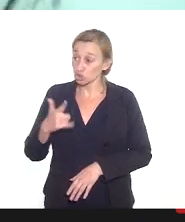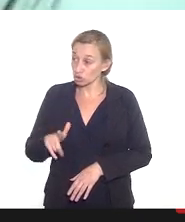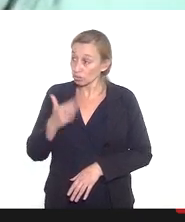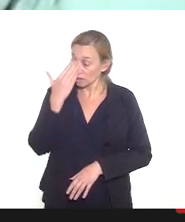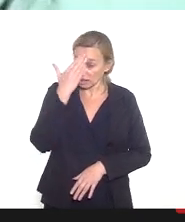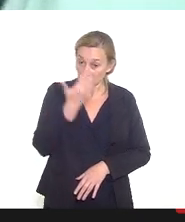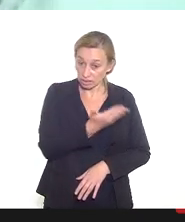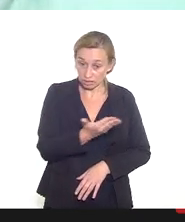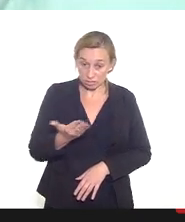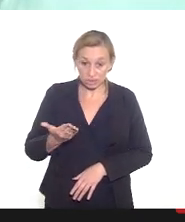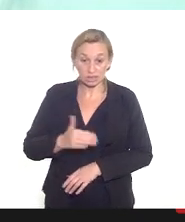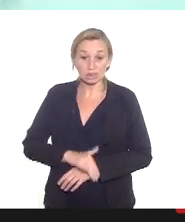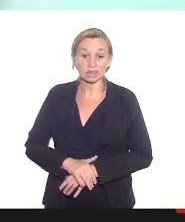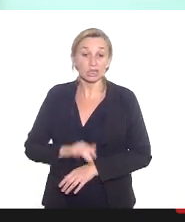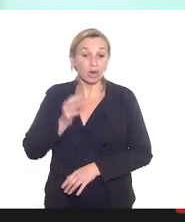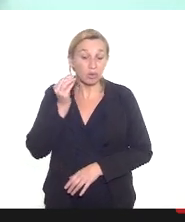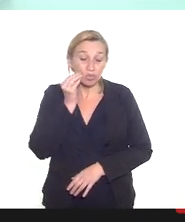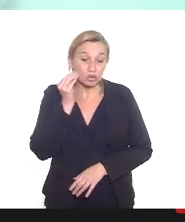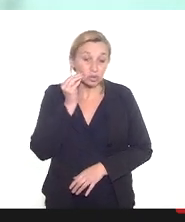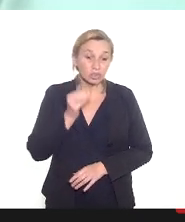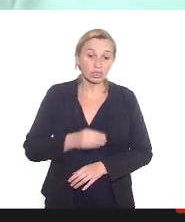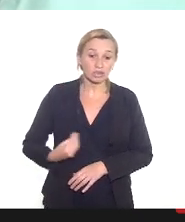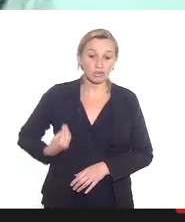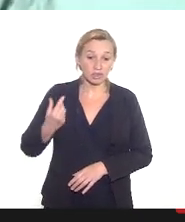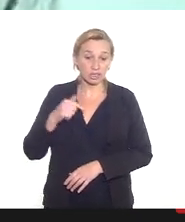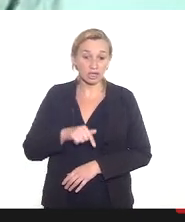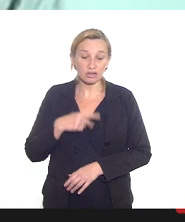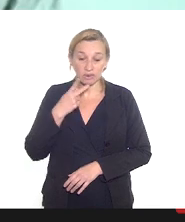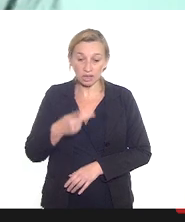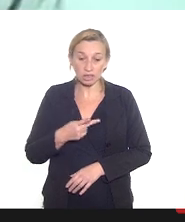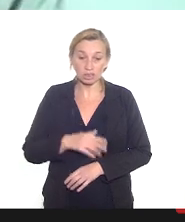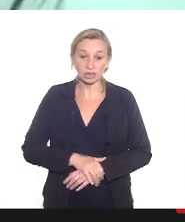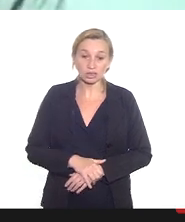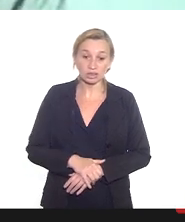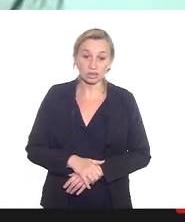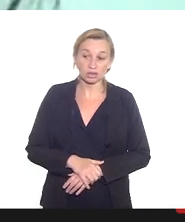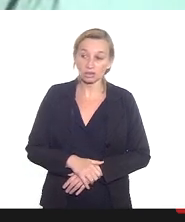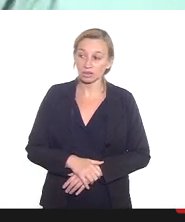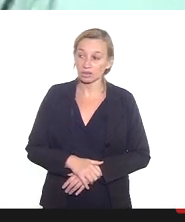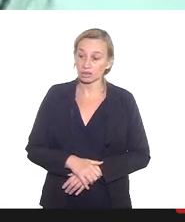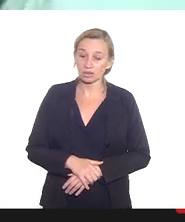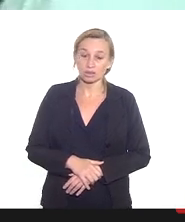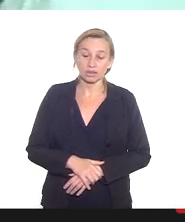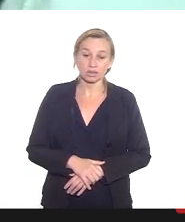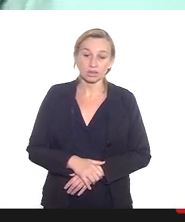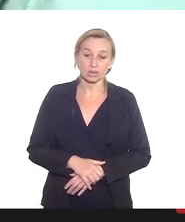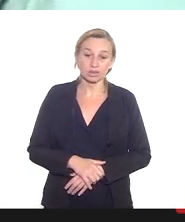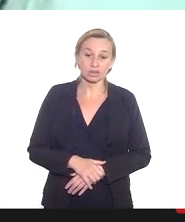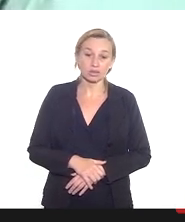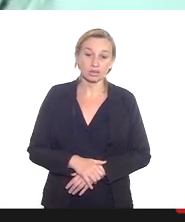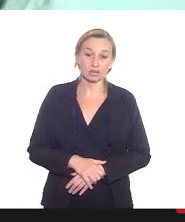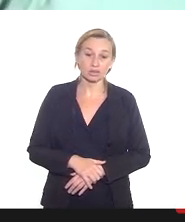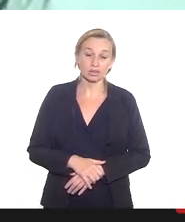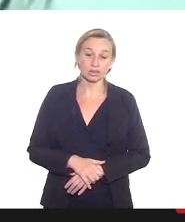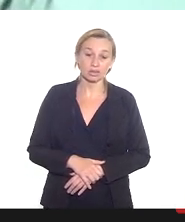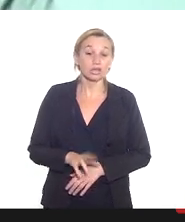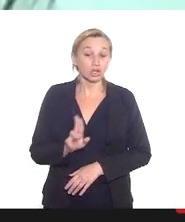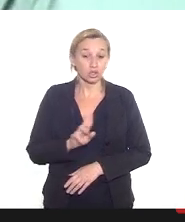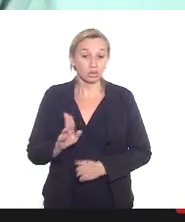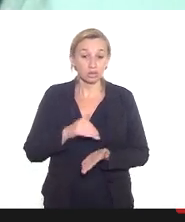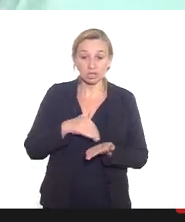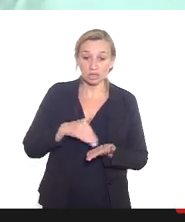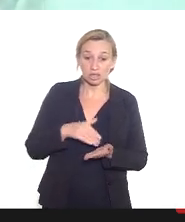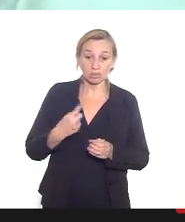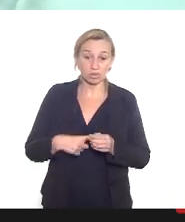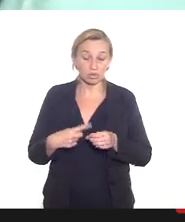agradecemos a oportunidade estamos aqui esclarecendo estou aqui à disposição para em nome da Secretaria